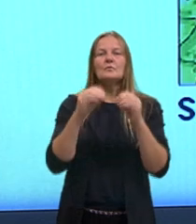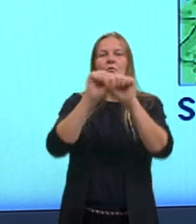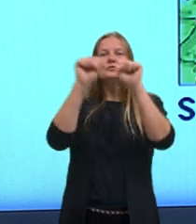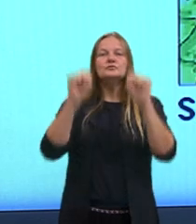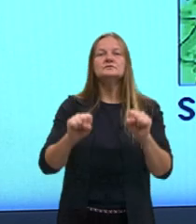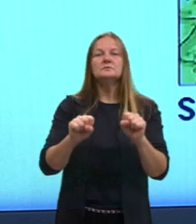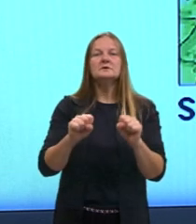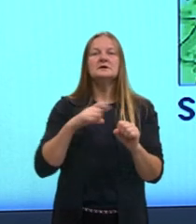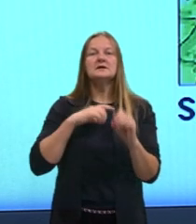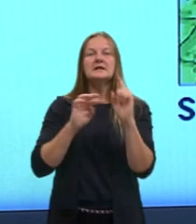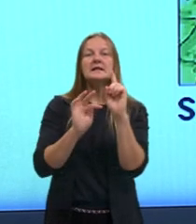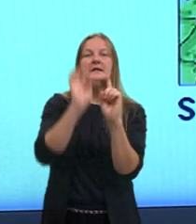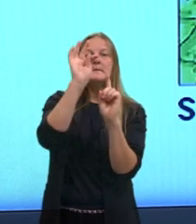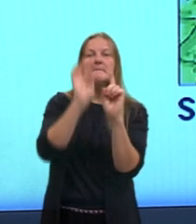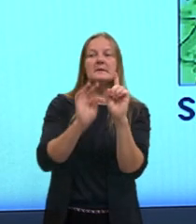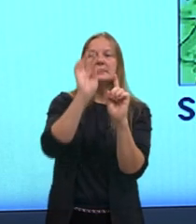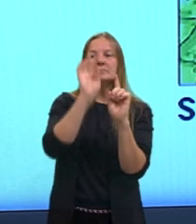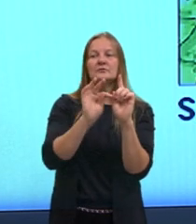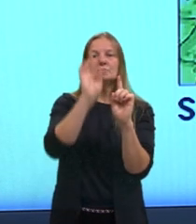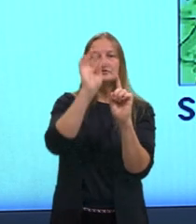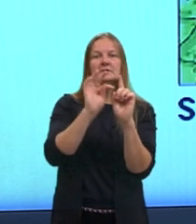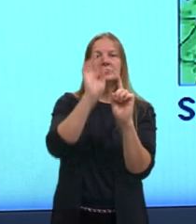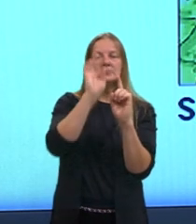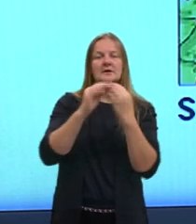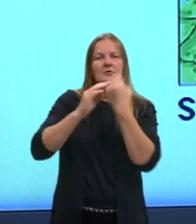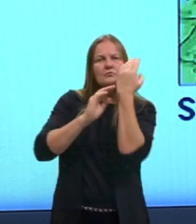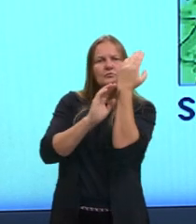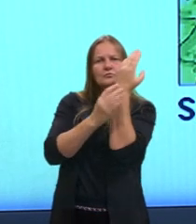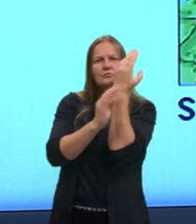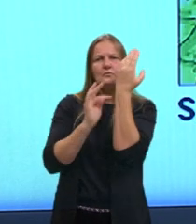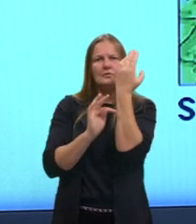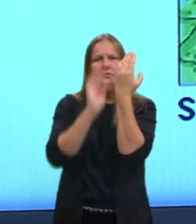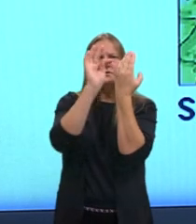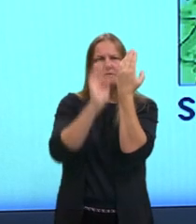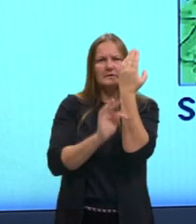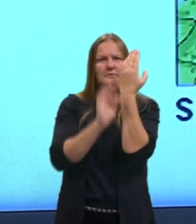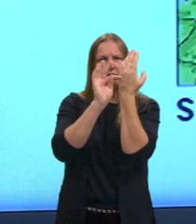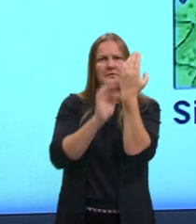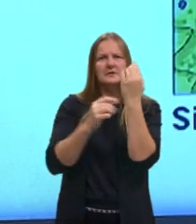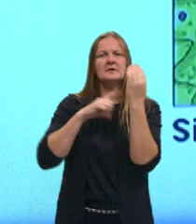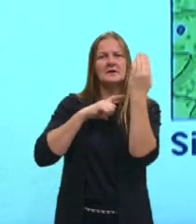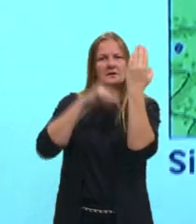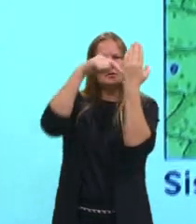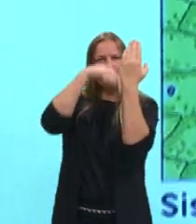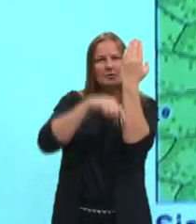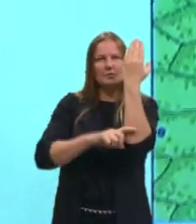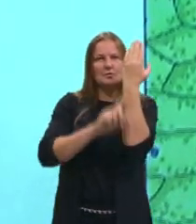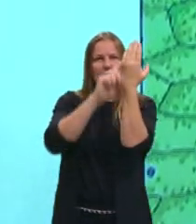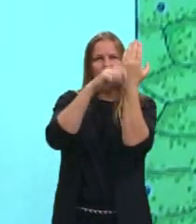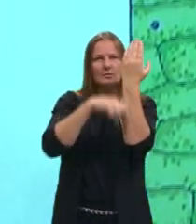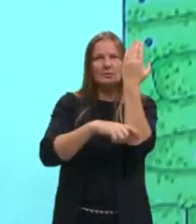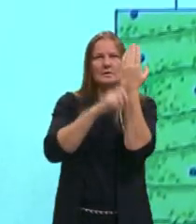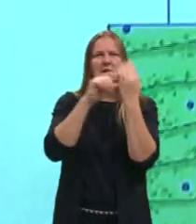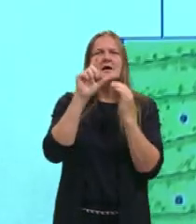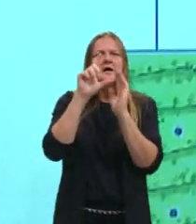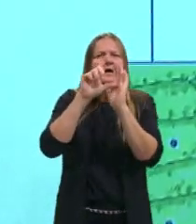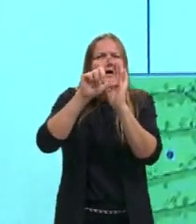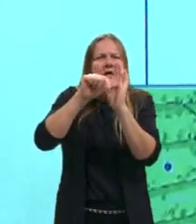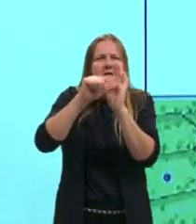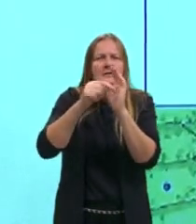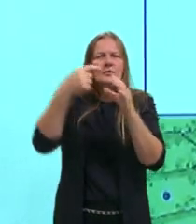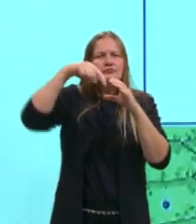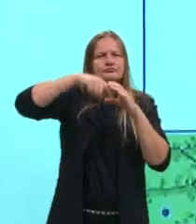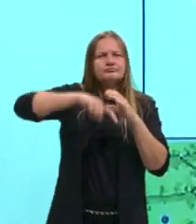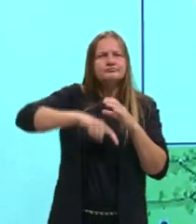dérmico. Aqui na imagem, nós temos o sistema vascular. Depois, essa parte aqui,